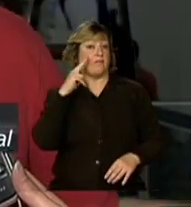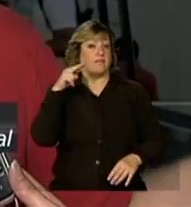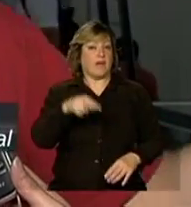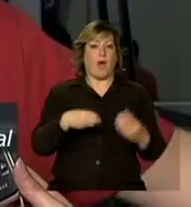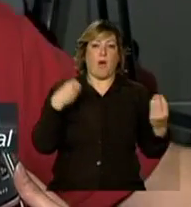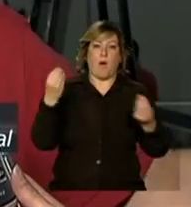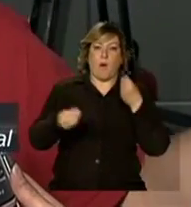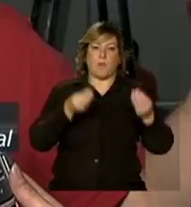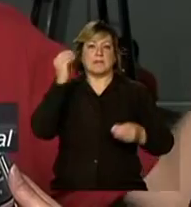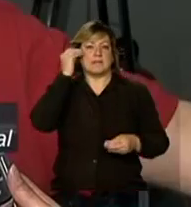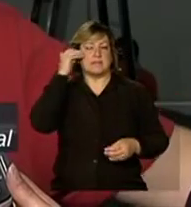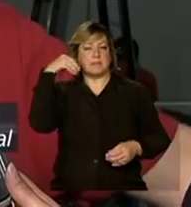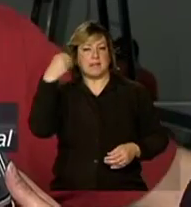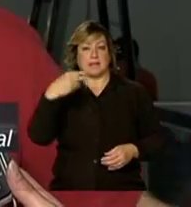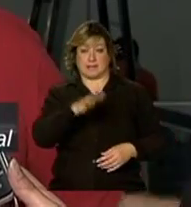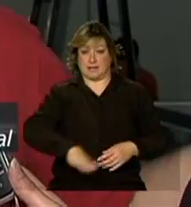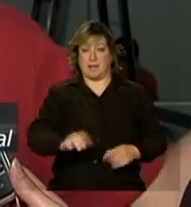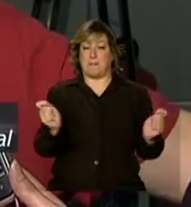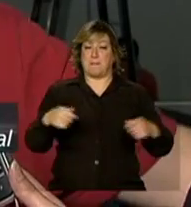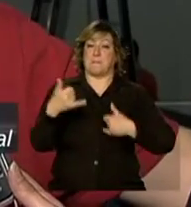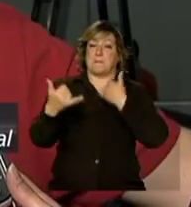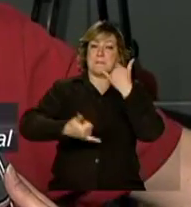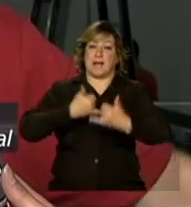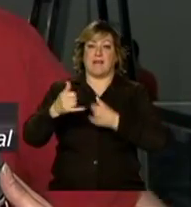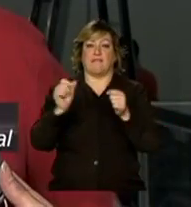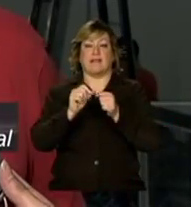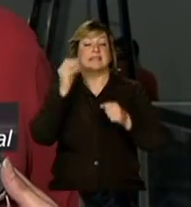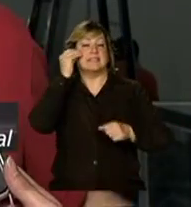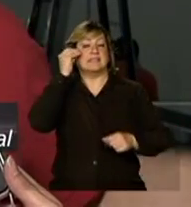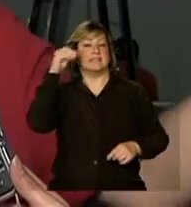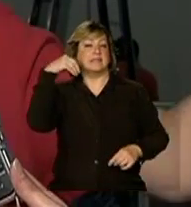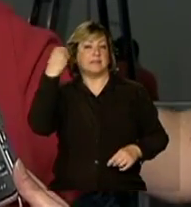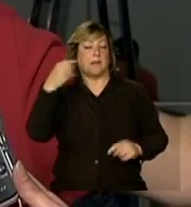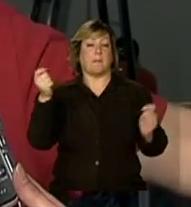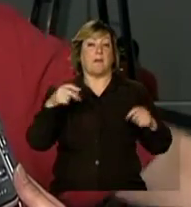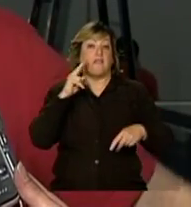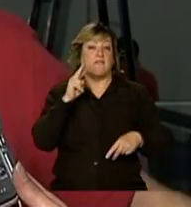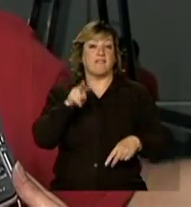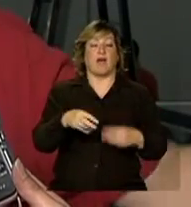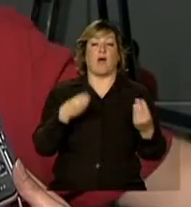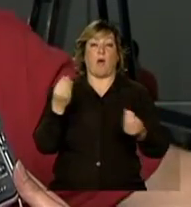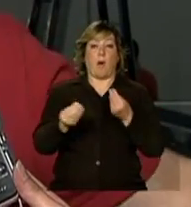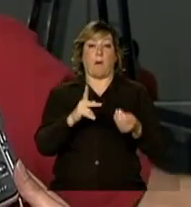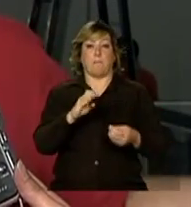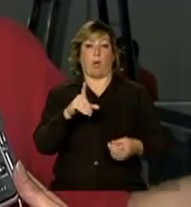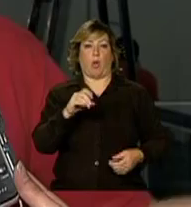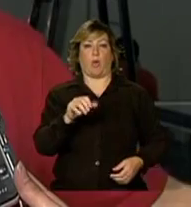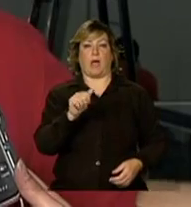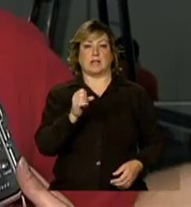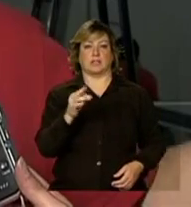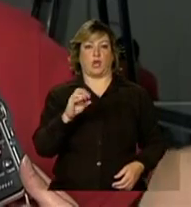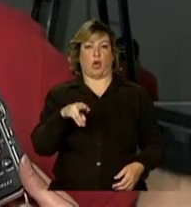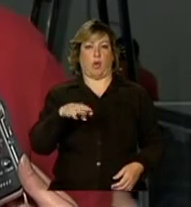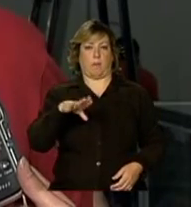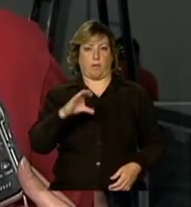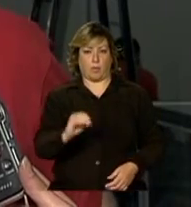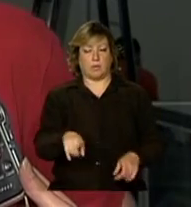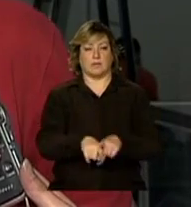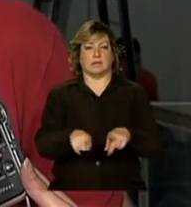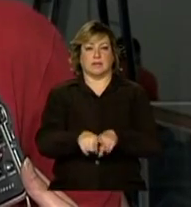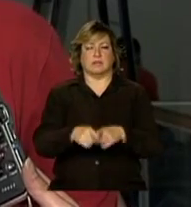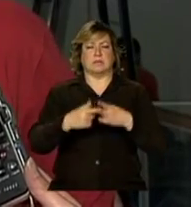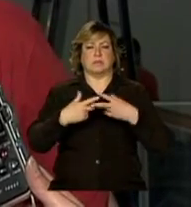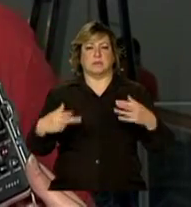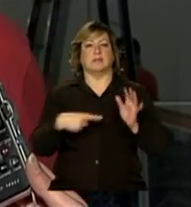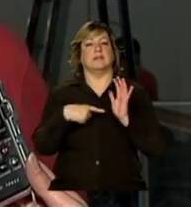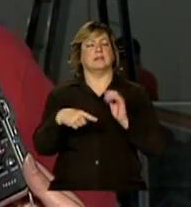pessoal, experiências, a molecada vai poder brincar, vai poder fazer experiência, vai poder ver o polo astronômico, alguns elementos aí do polo